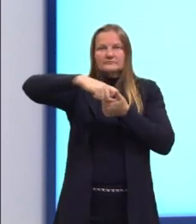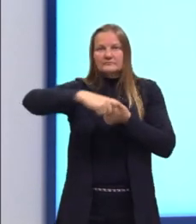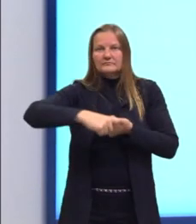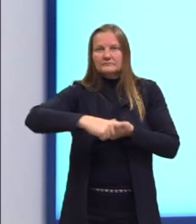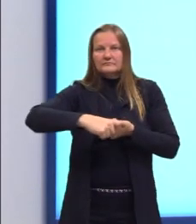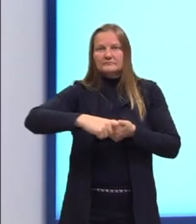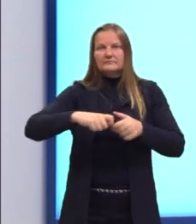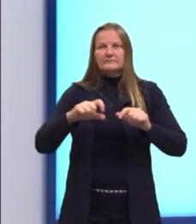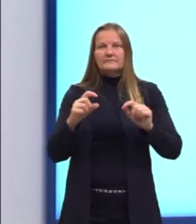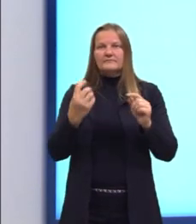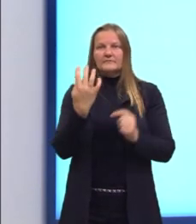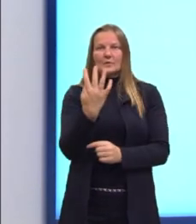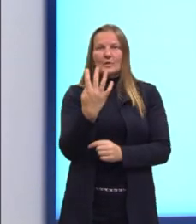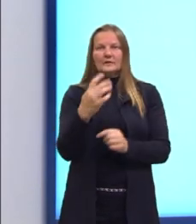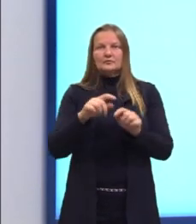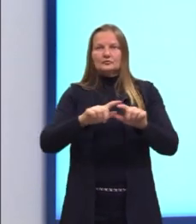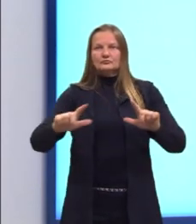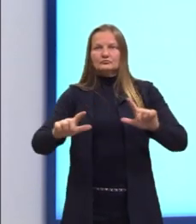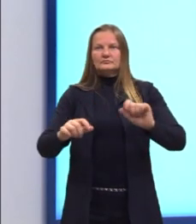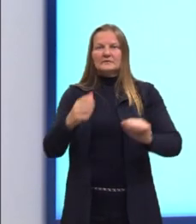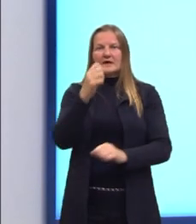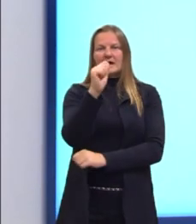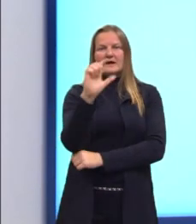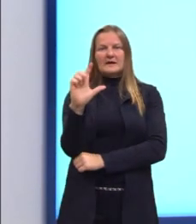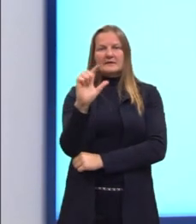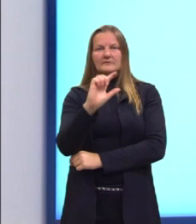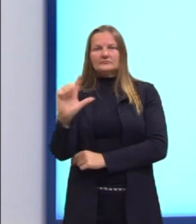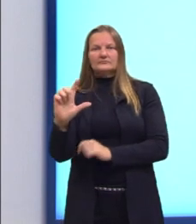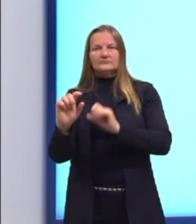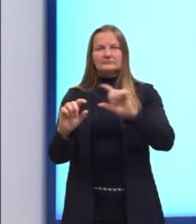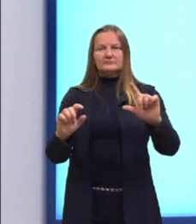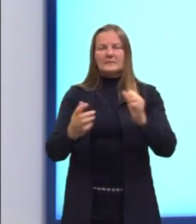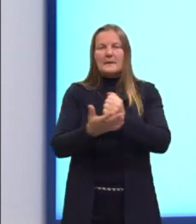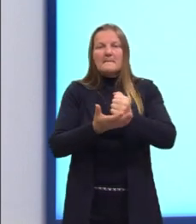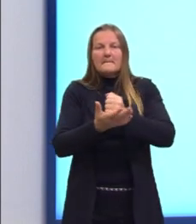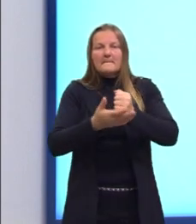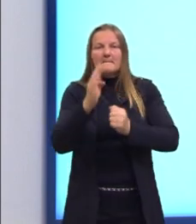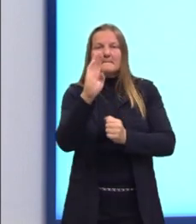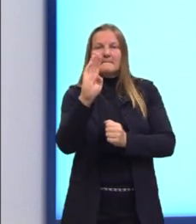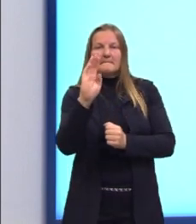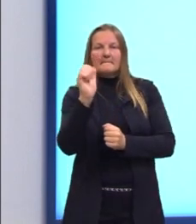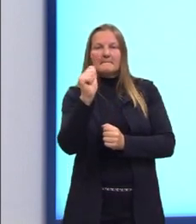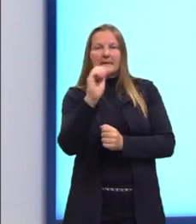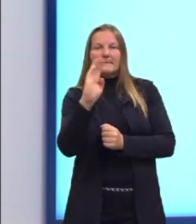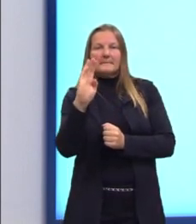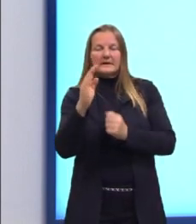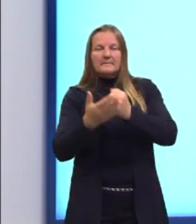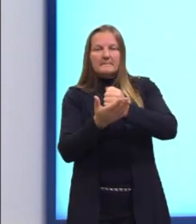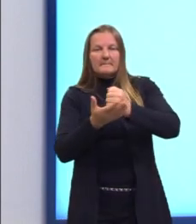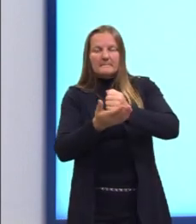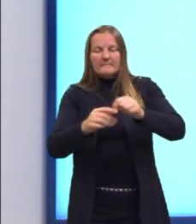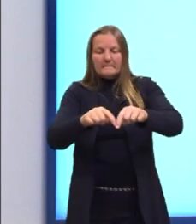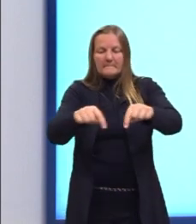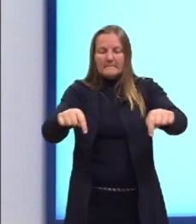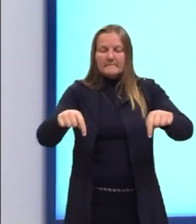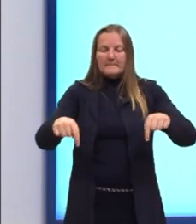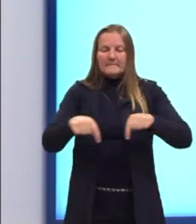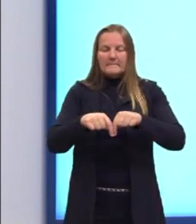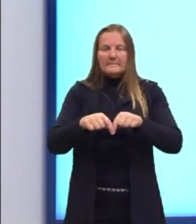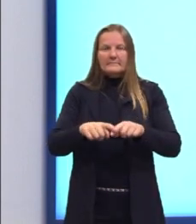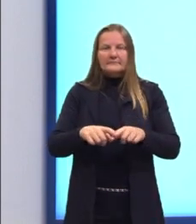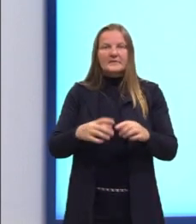a área lateral, que era AL, e a área da base, que era AB. Então, para chegar na área total,